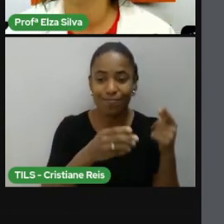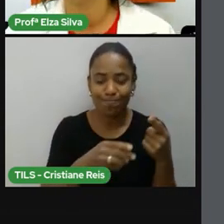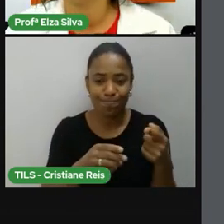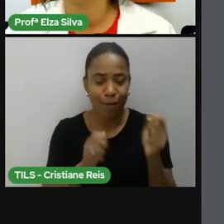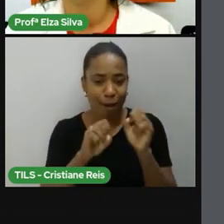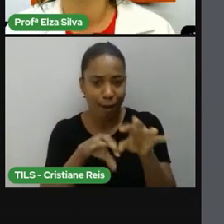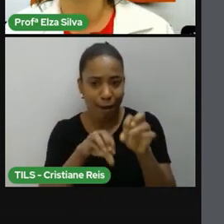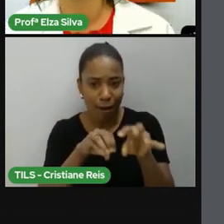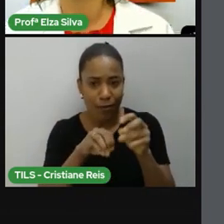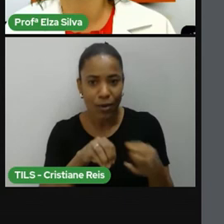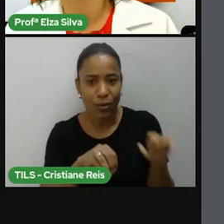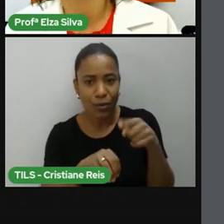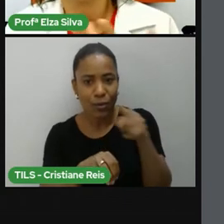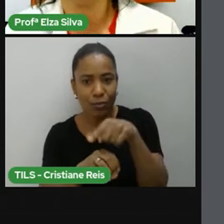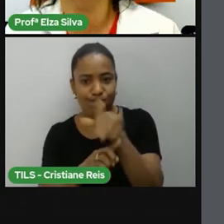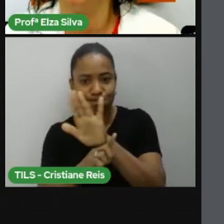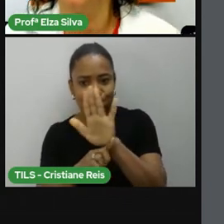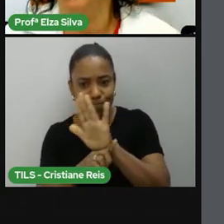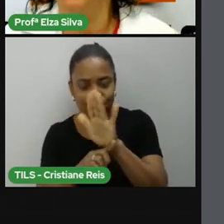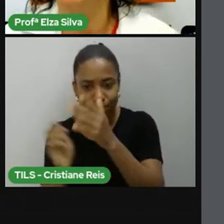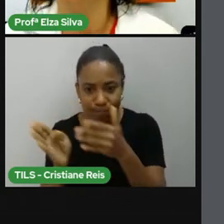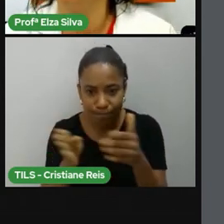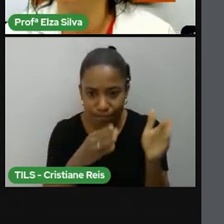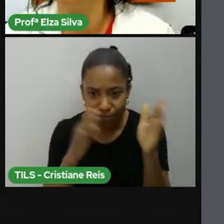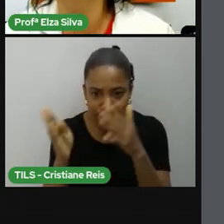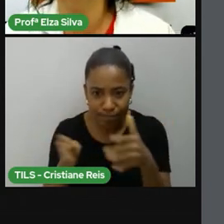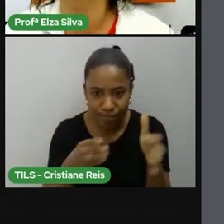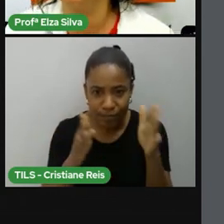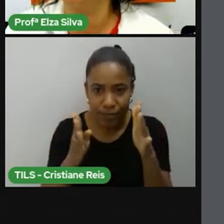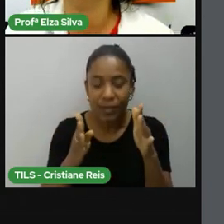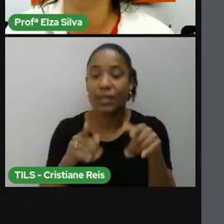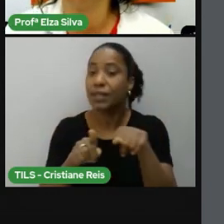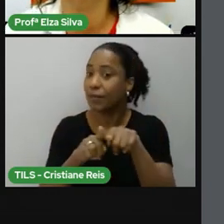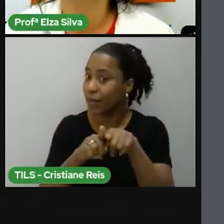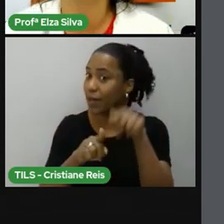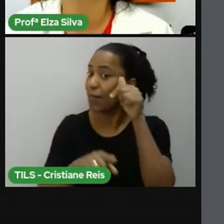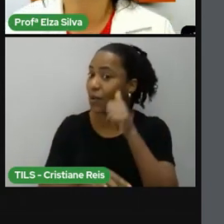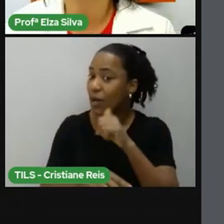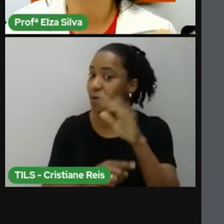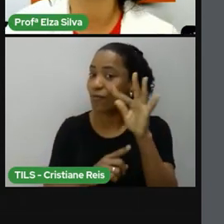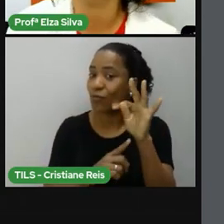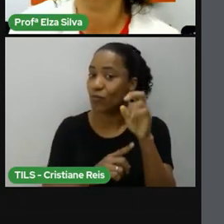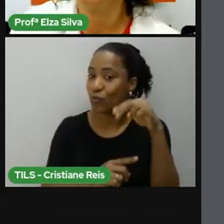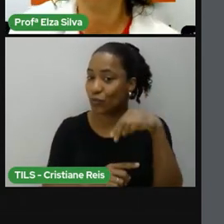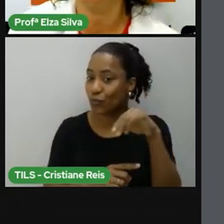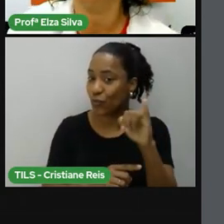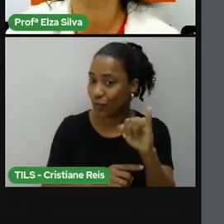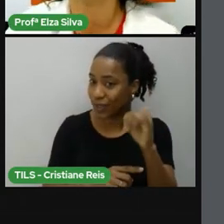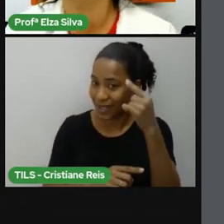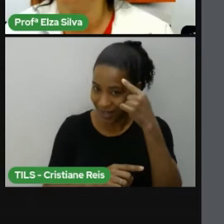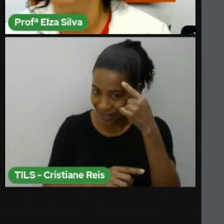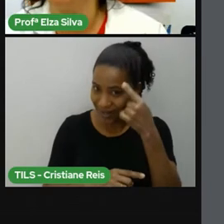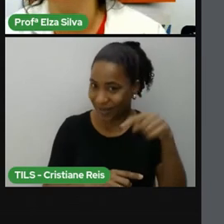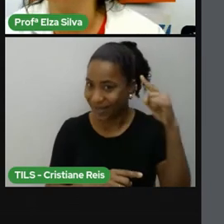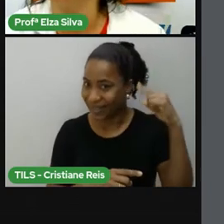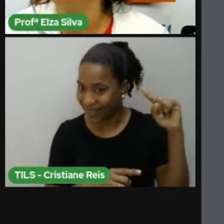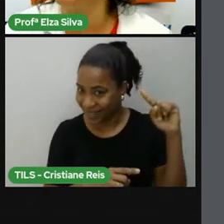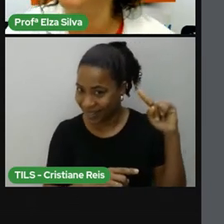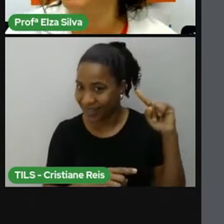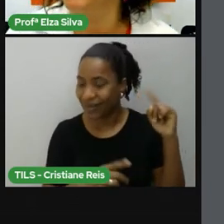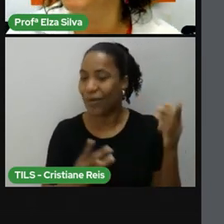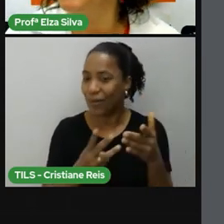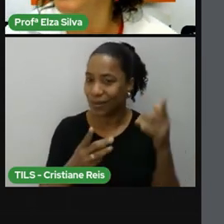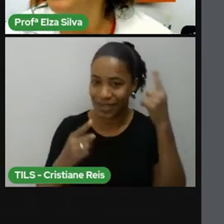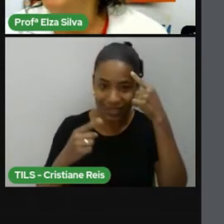Vocês precisam ler novamente sobre o Toni Morrison que nós tratamos na aula passada e revisamos